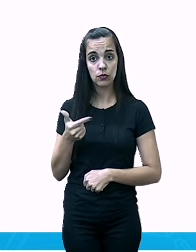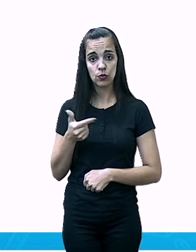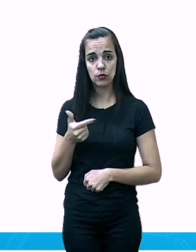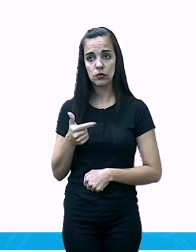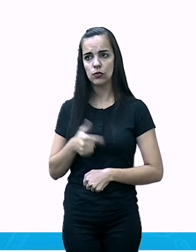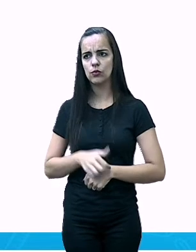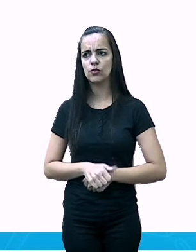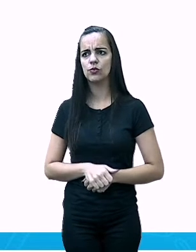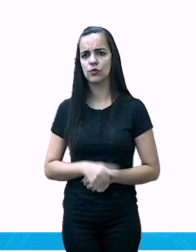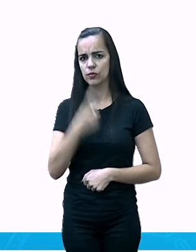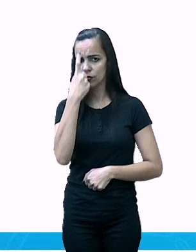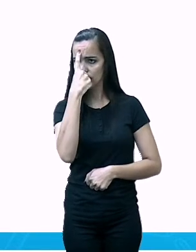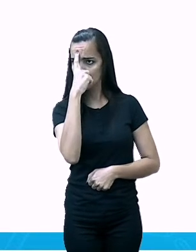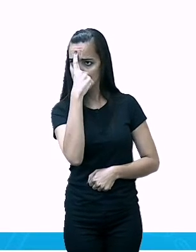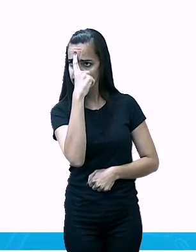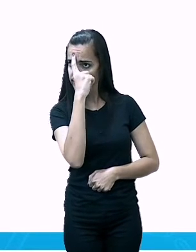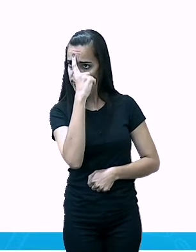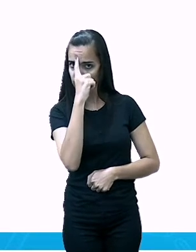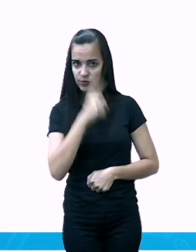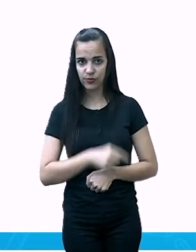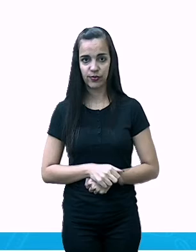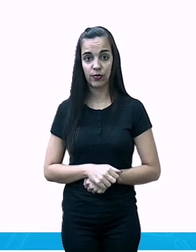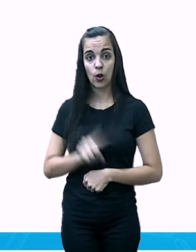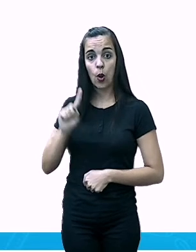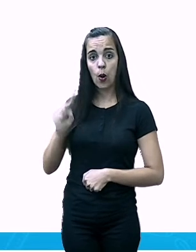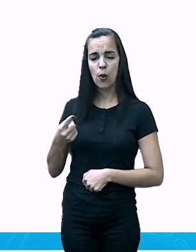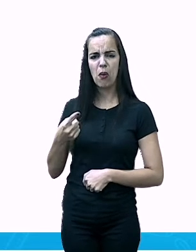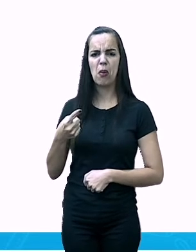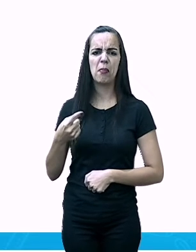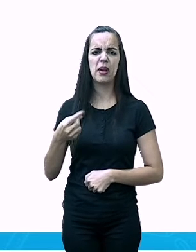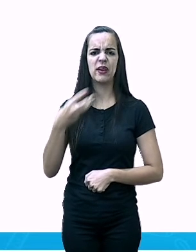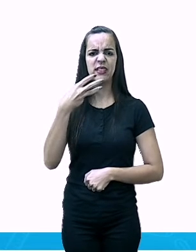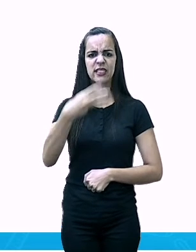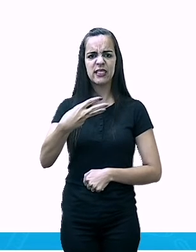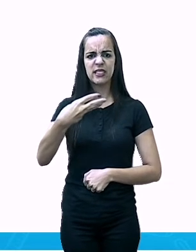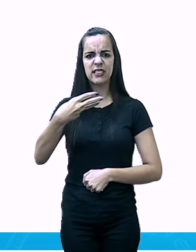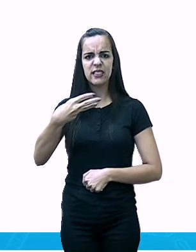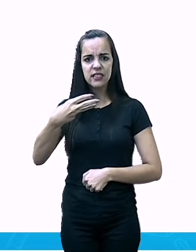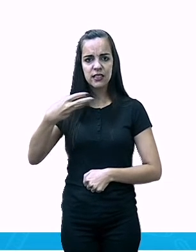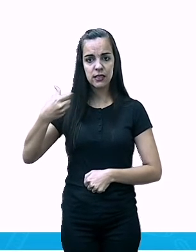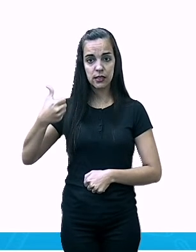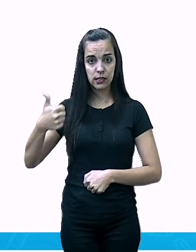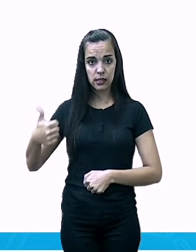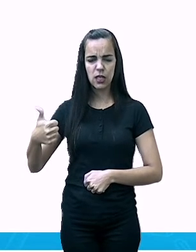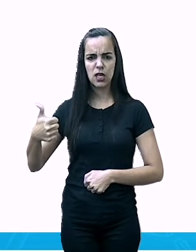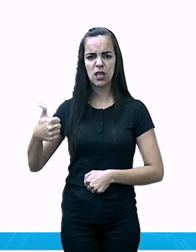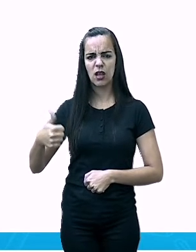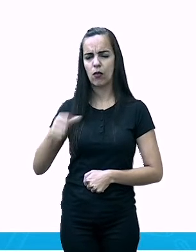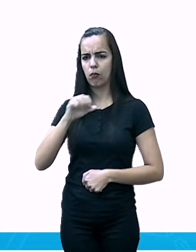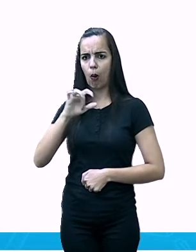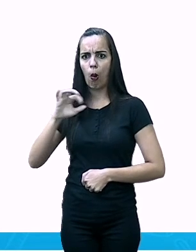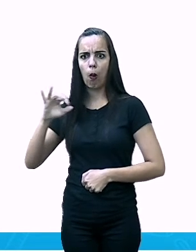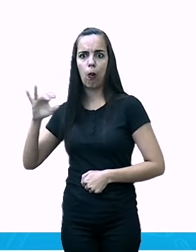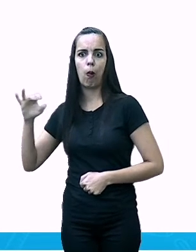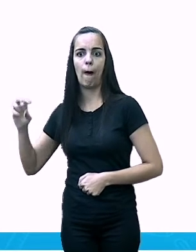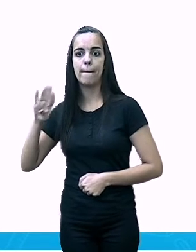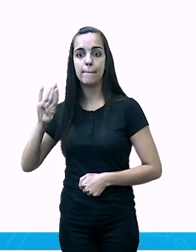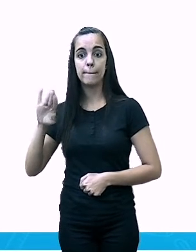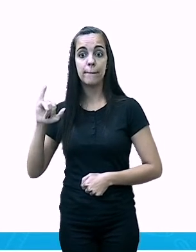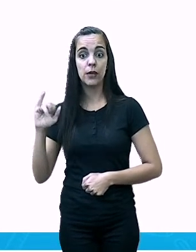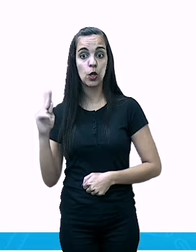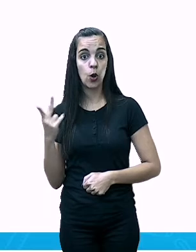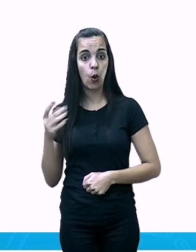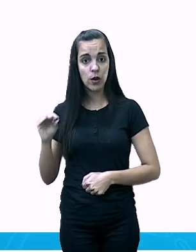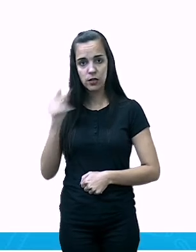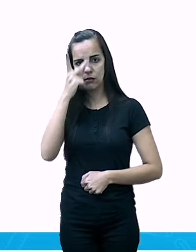A Índia, 1 bilhão 300, o número aqui foi errado, o ponto